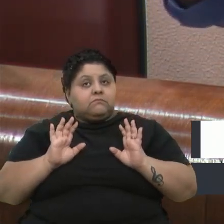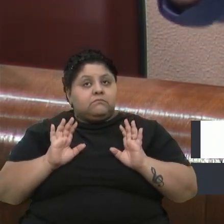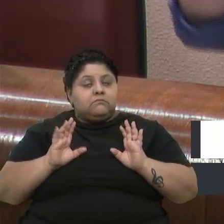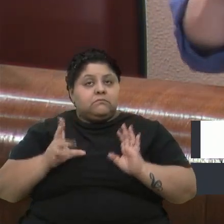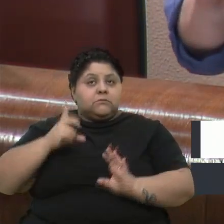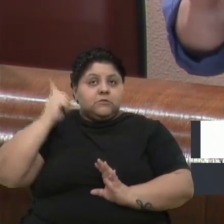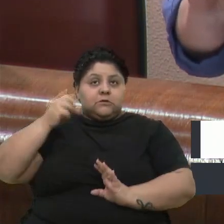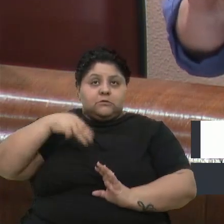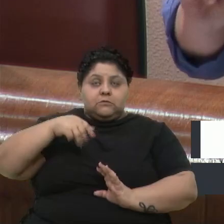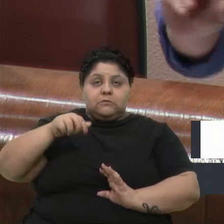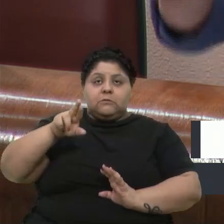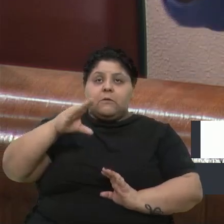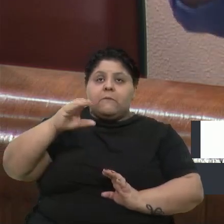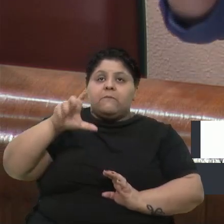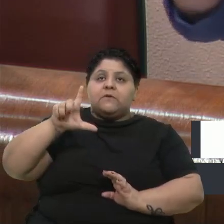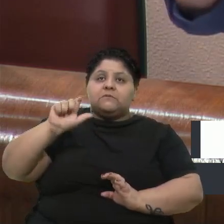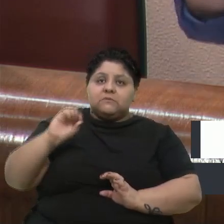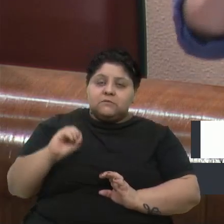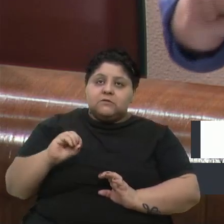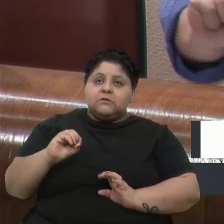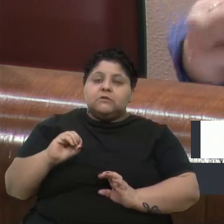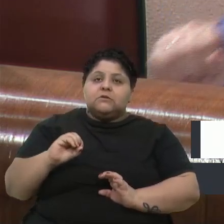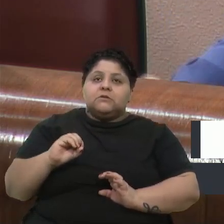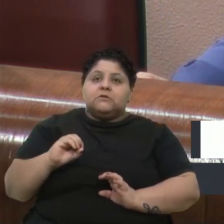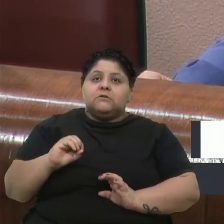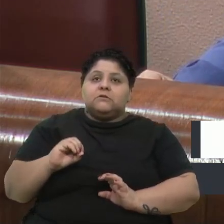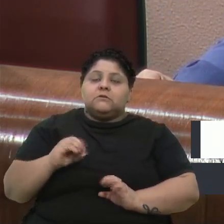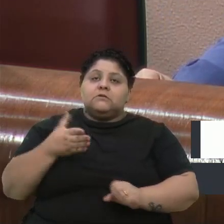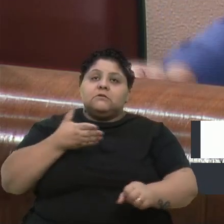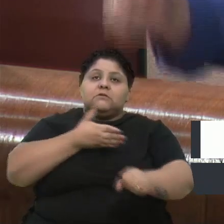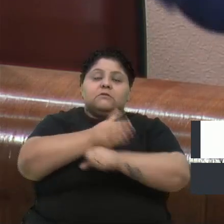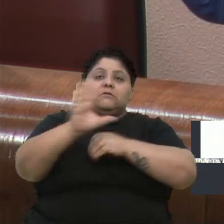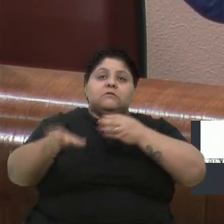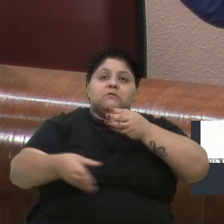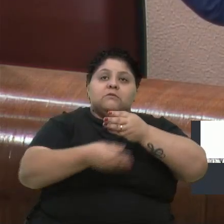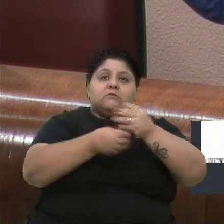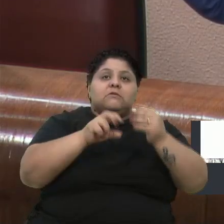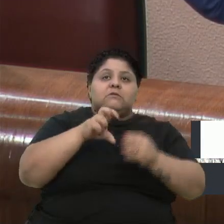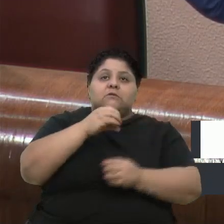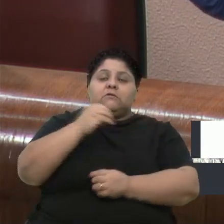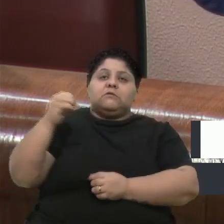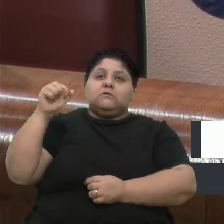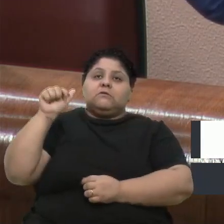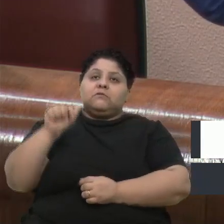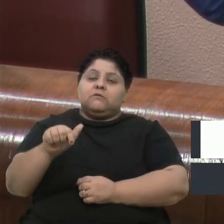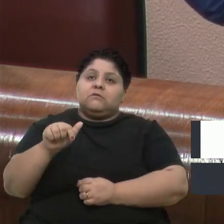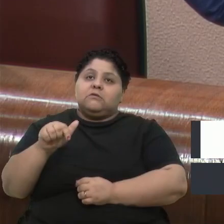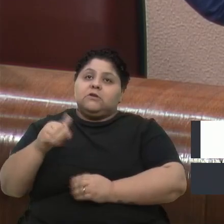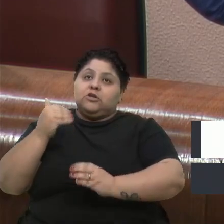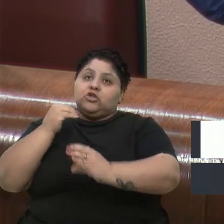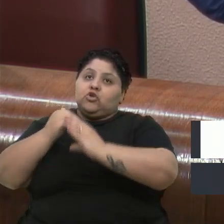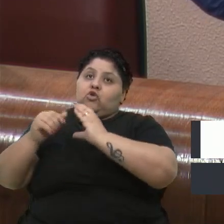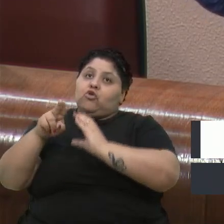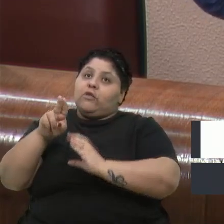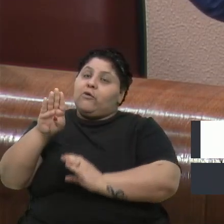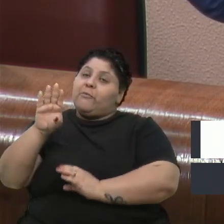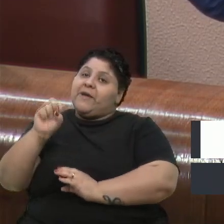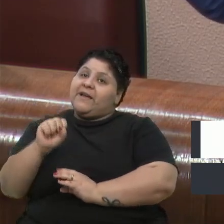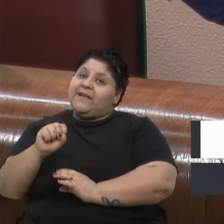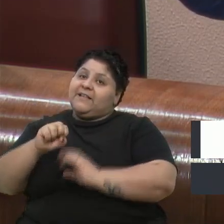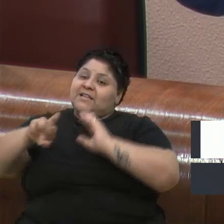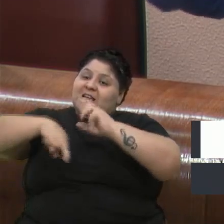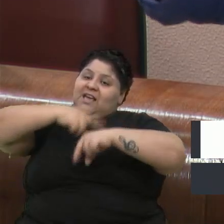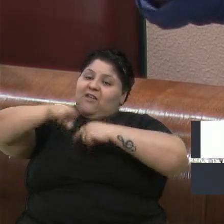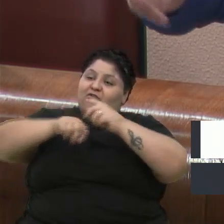Marcelo Moraes, por exemplo, me permitiu uma emenda de 500 mil que a gente colocou na UBS lá, que vai ser reformada do Esplanada.